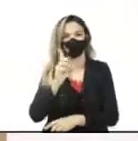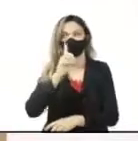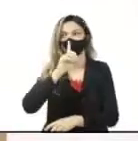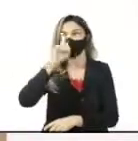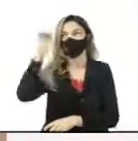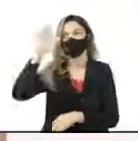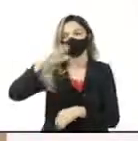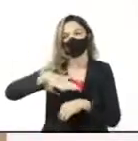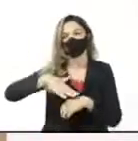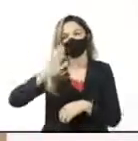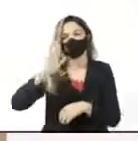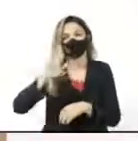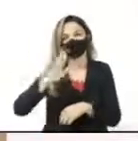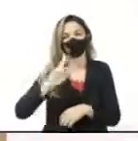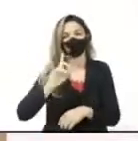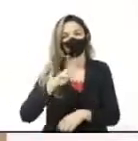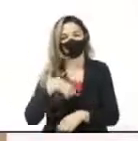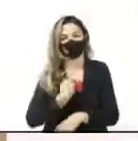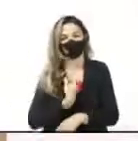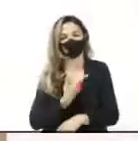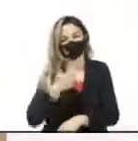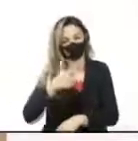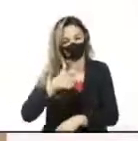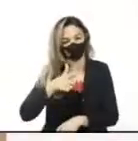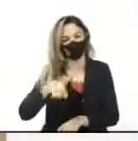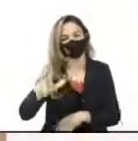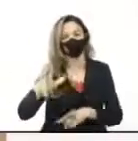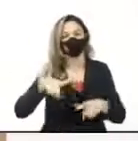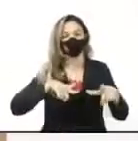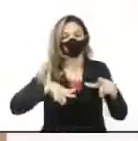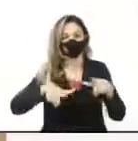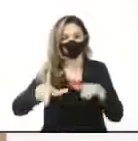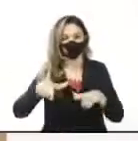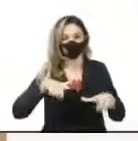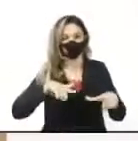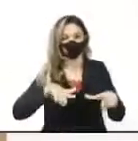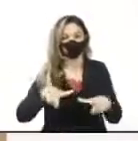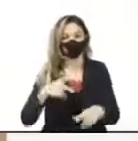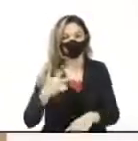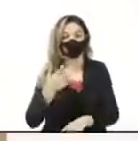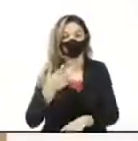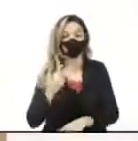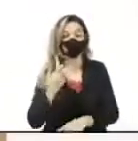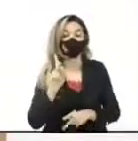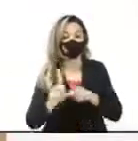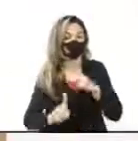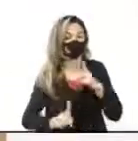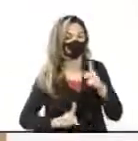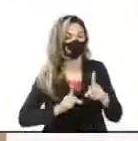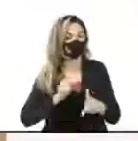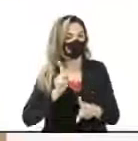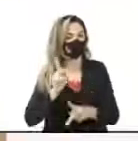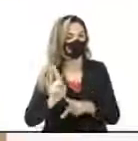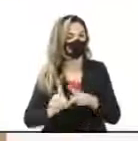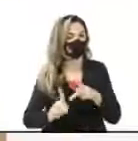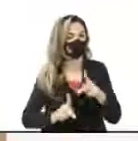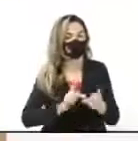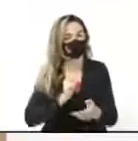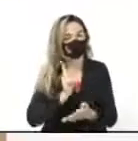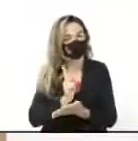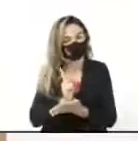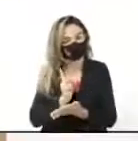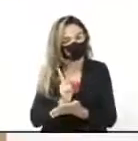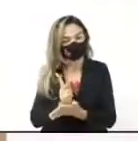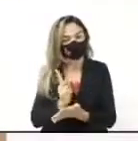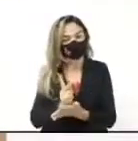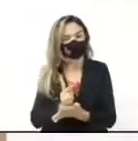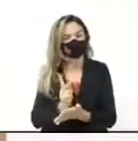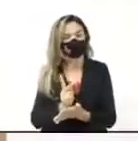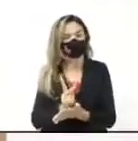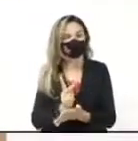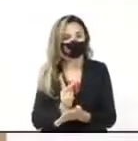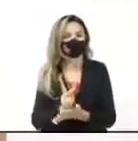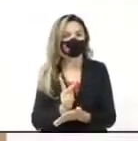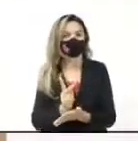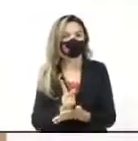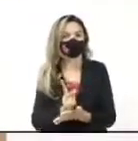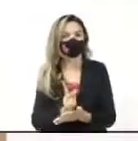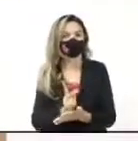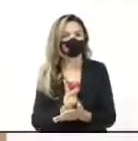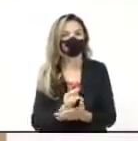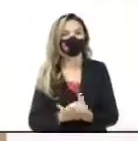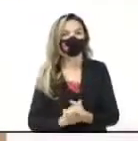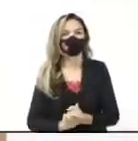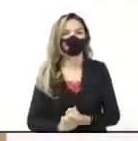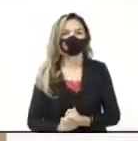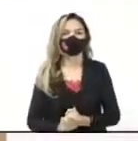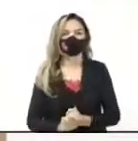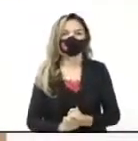em nome de Jesus, trabalhando pela população incansavelmente, agradando a todos aqueles que se